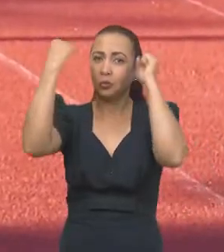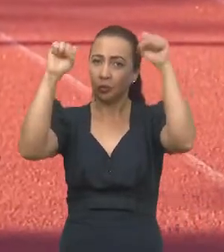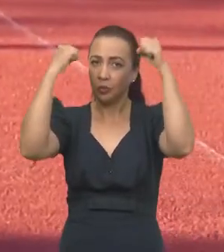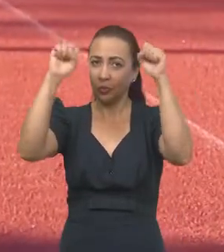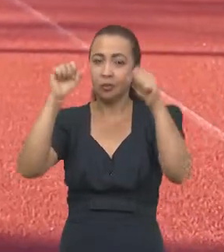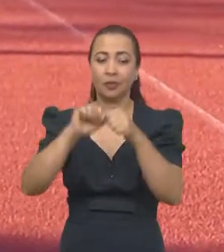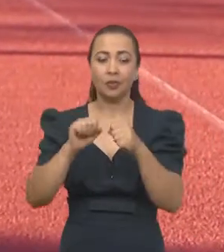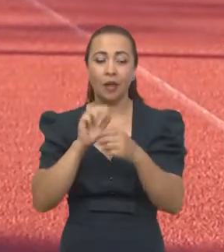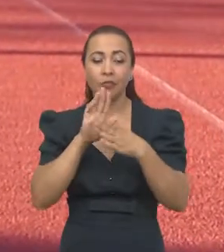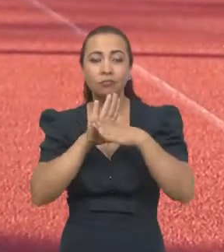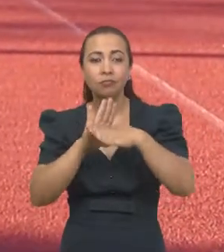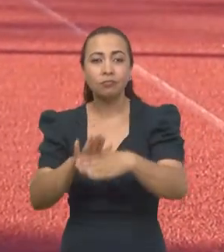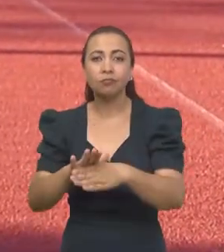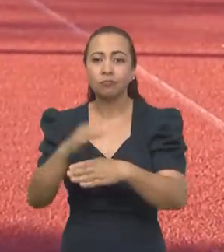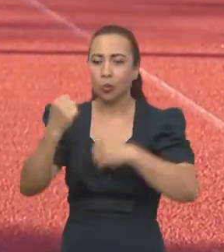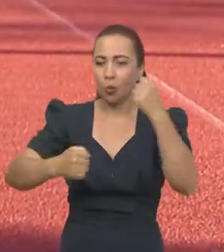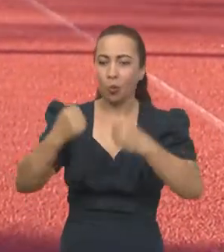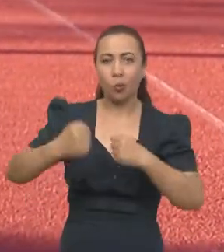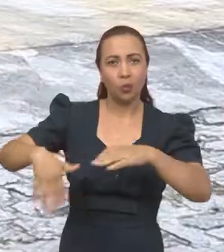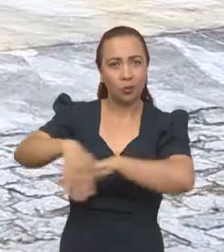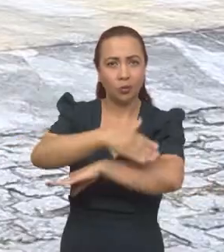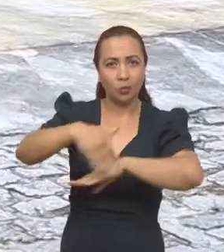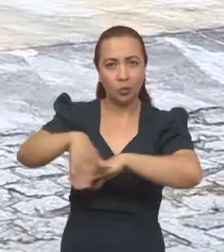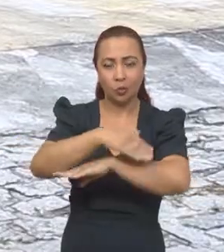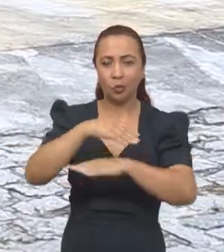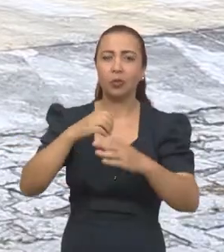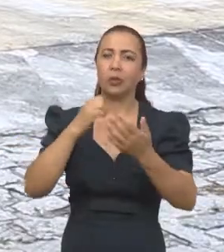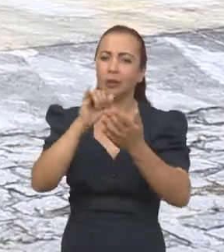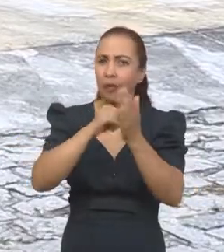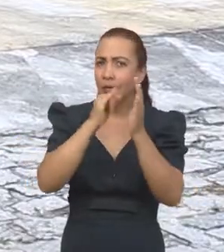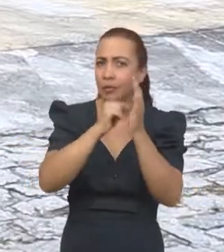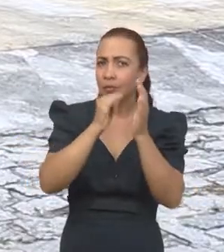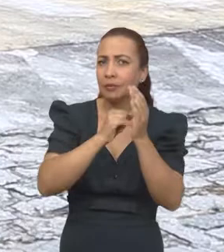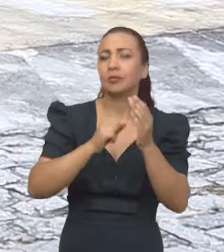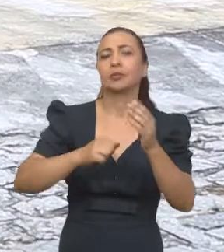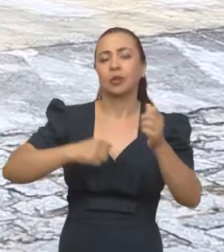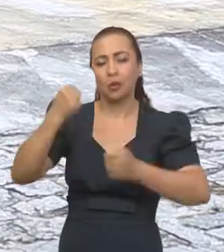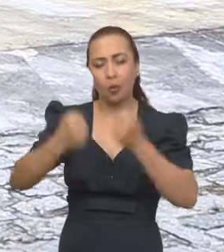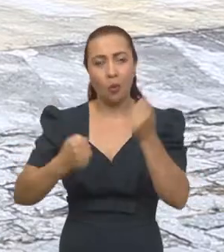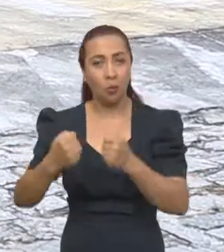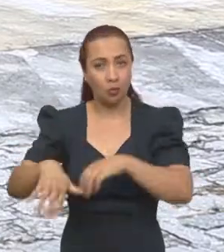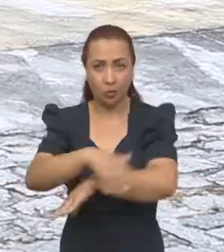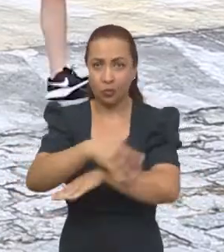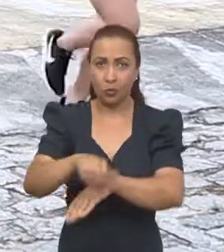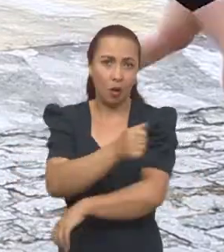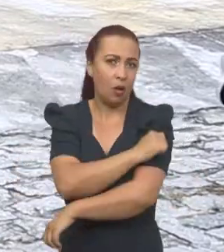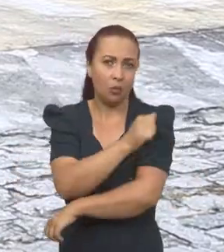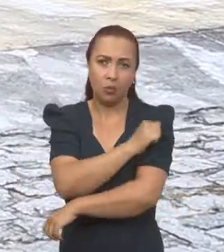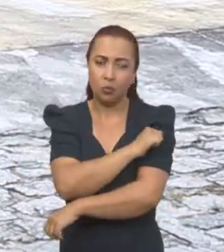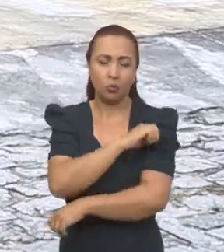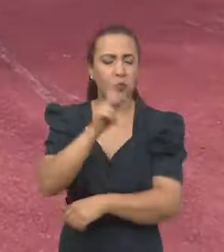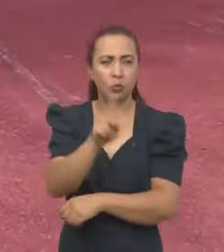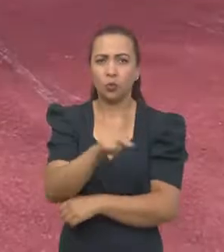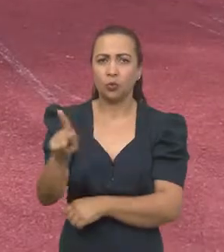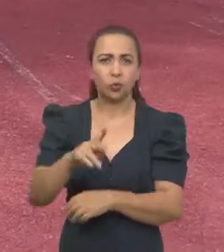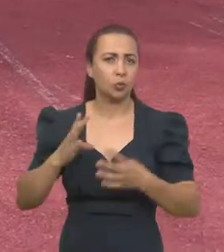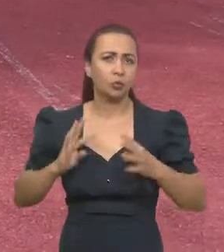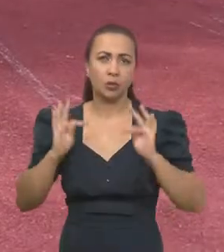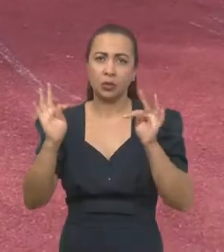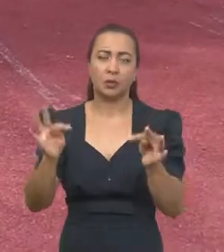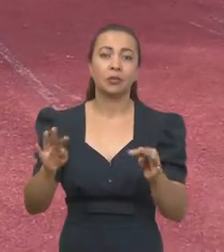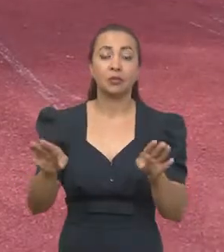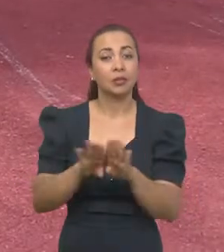atendimento através da corrida de rua, através da prescrição do exercício corrida de rua, para a comunidade acadêmica, tanto os alunos, professores,